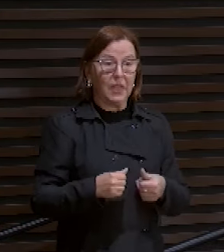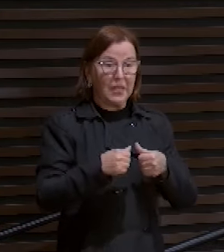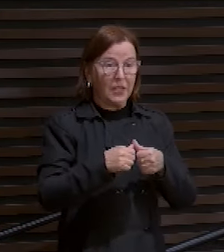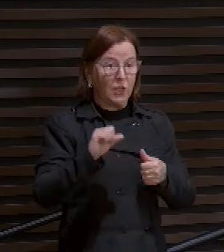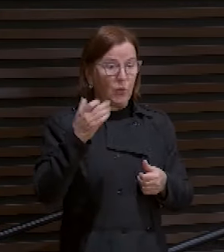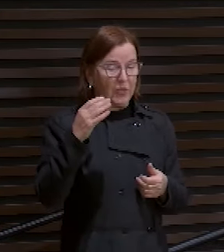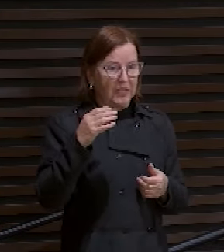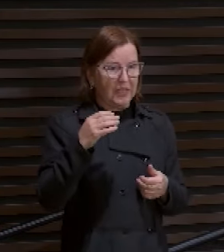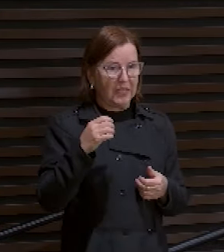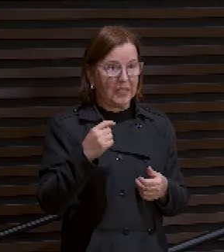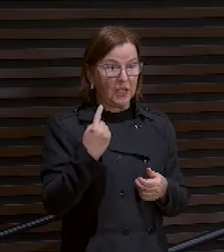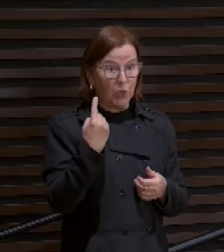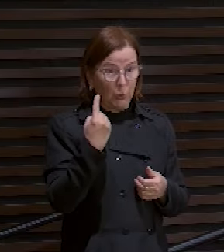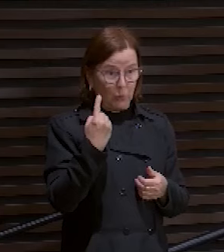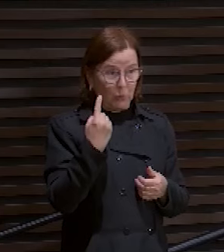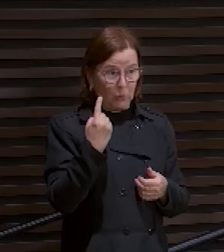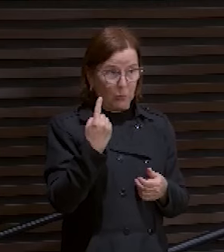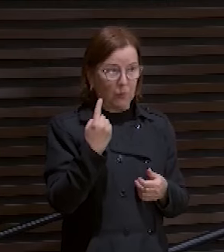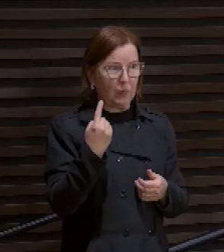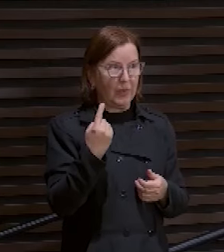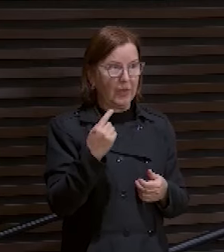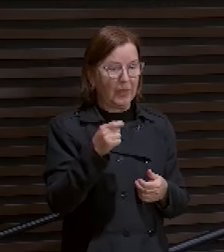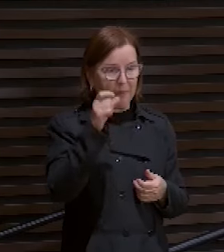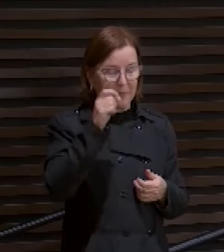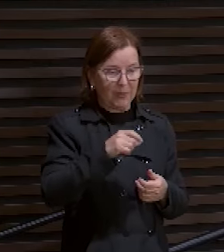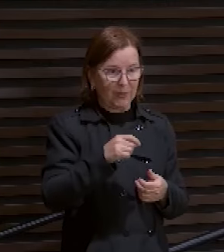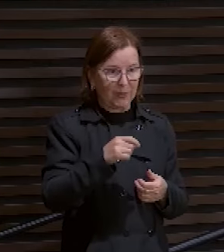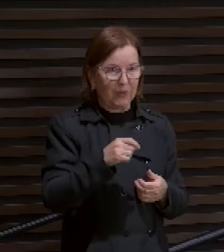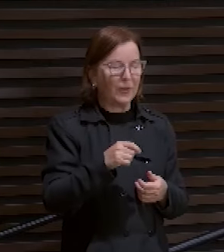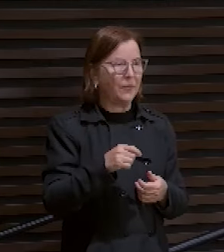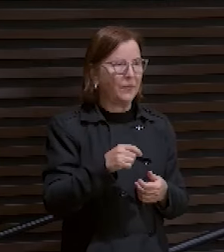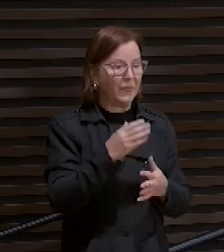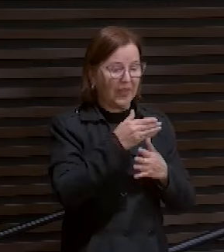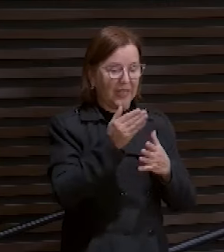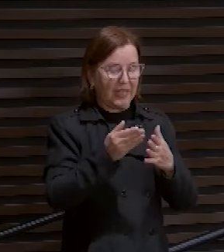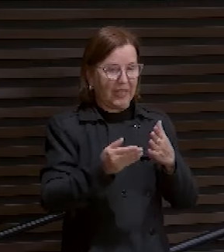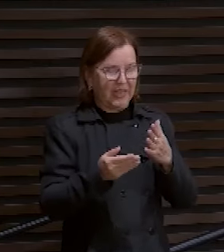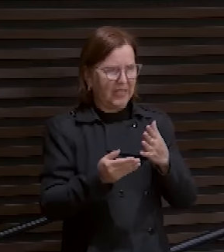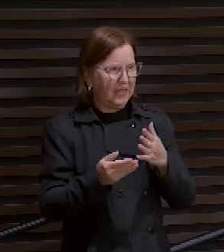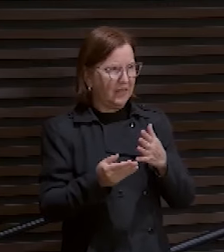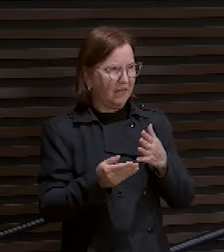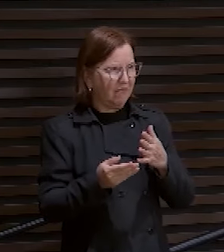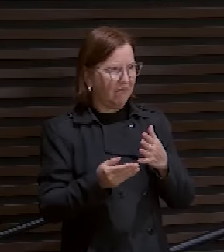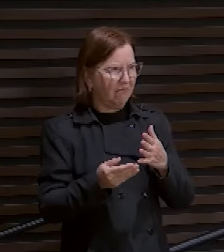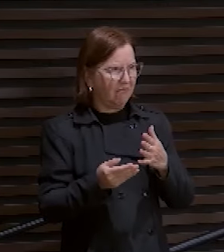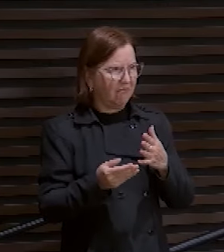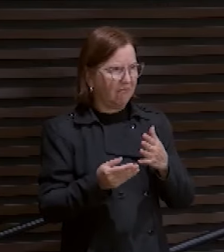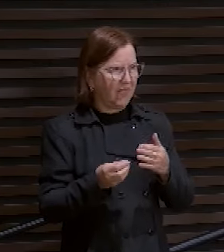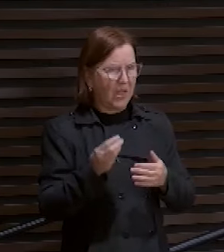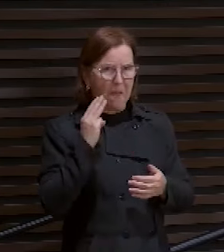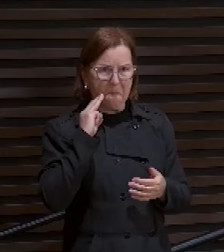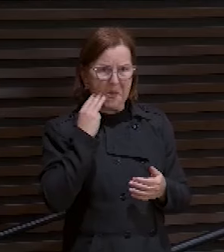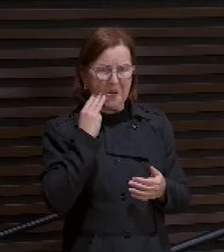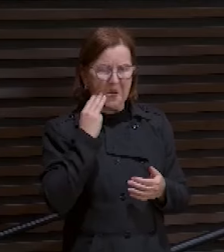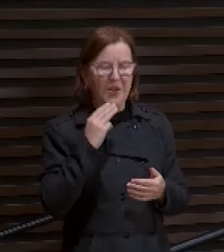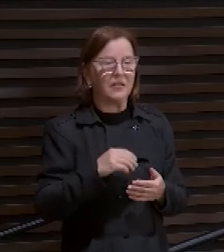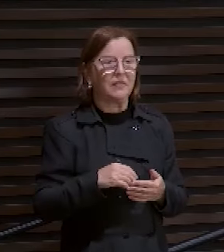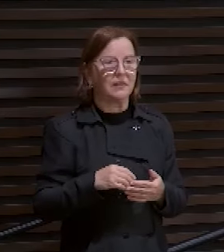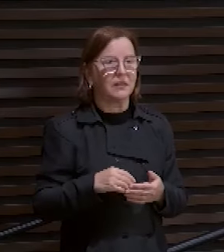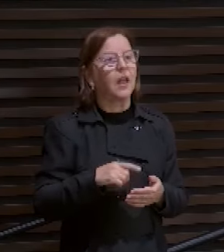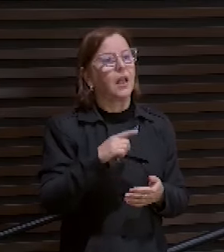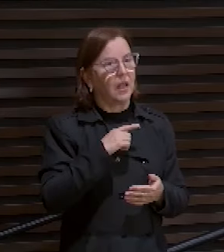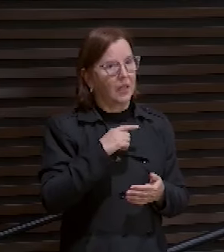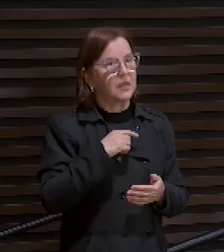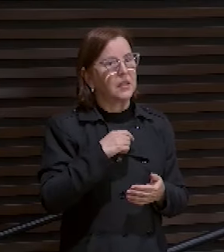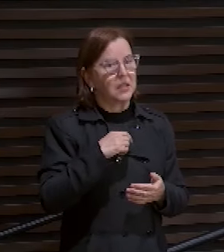pessoas. Às vezes, na internet você vai encontrar vários. Adolescentes. Crianças suando sangue.